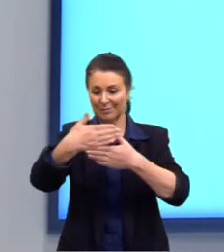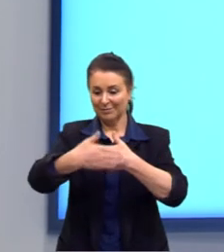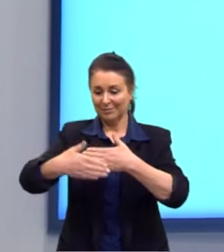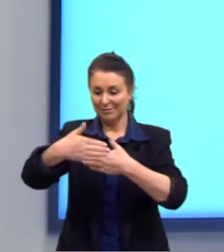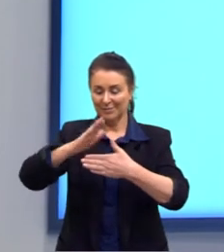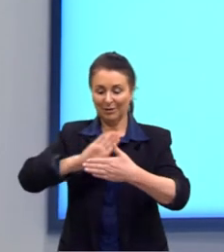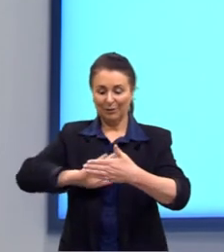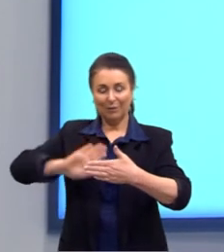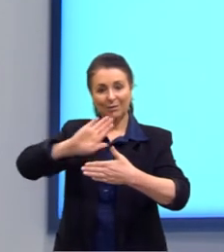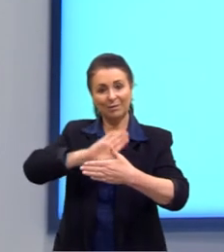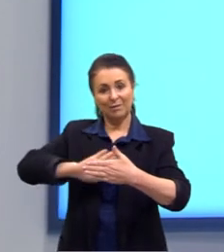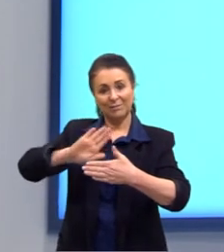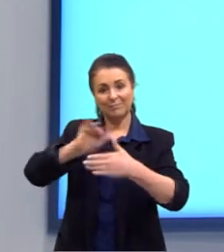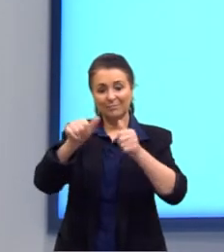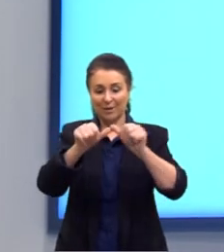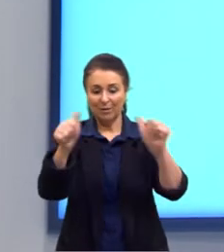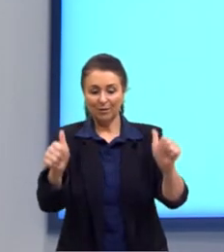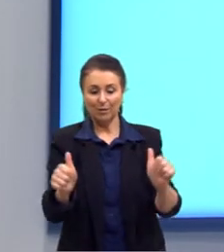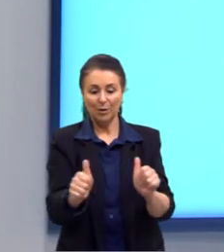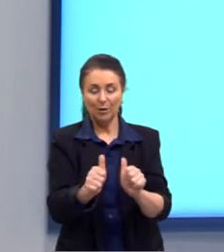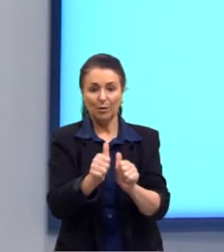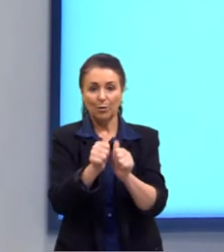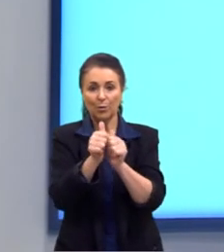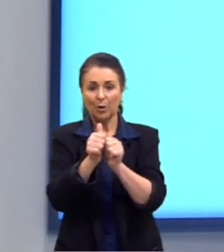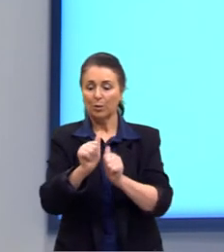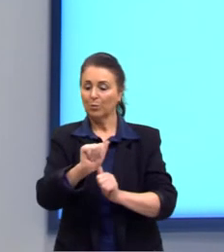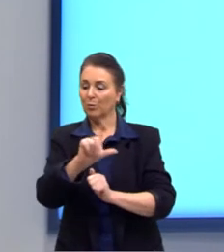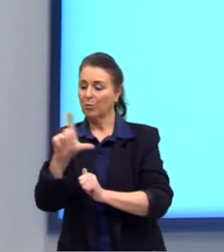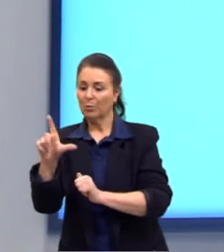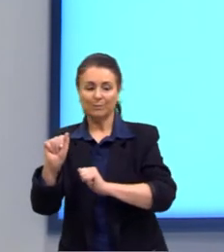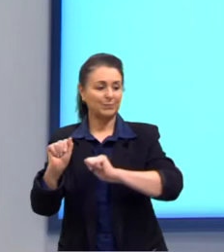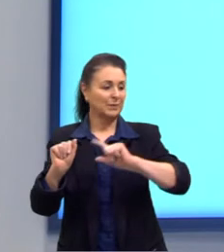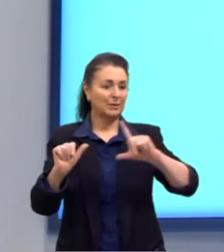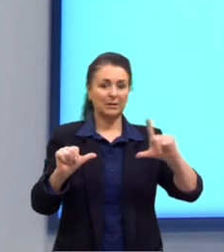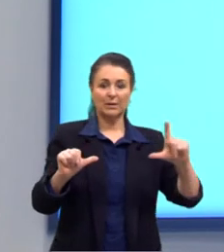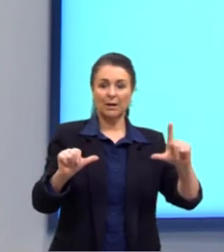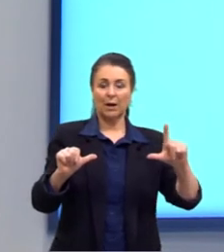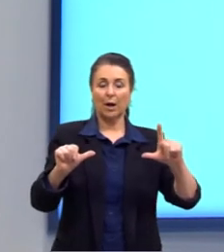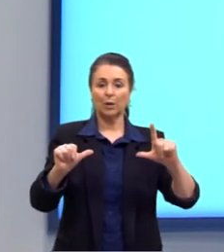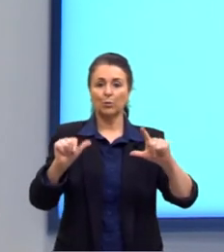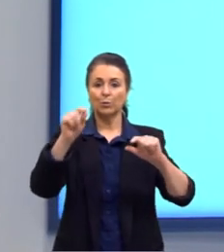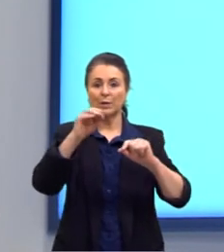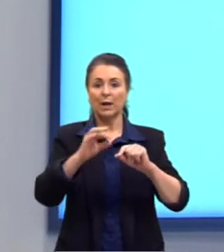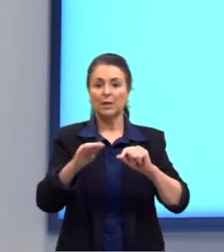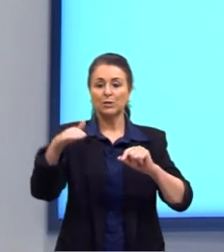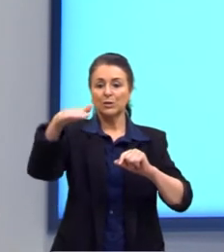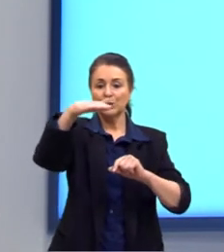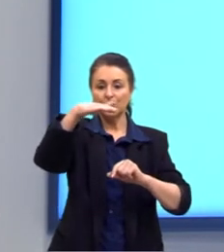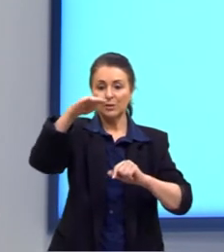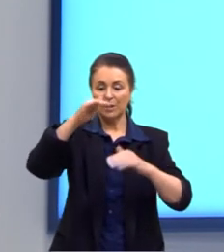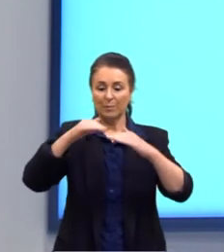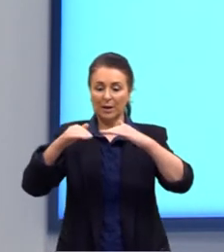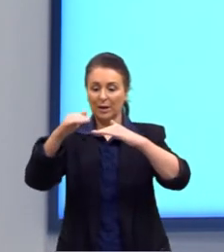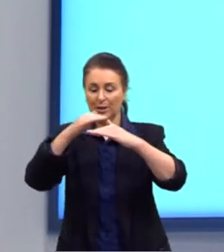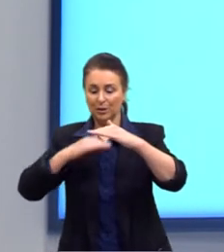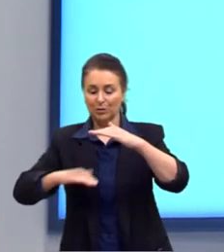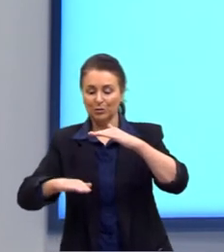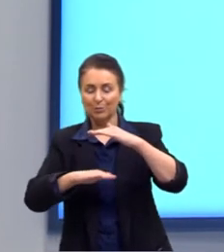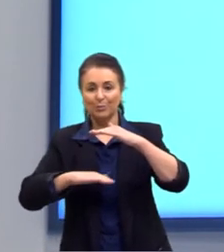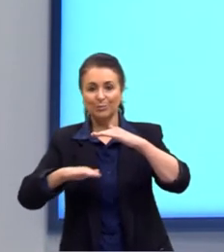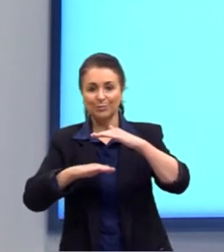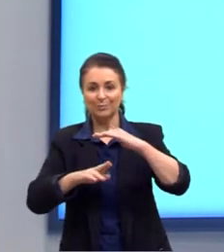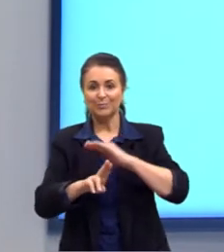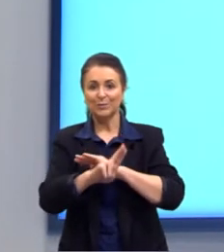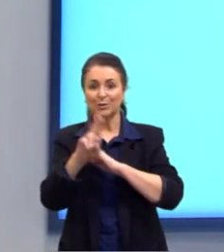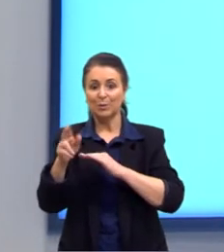propriamente a figura que forma ali as laterais, ou a parte de cima e a parte de baixo que recebem os nomes